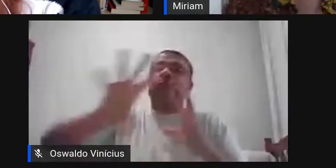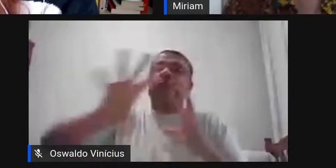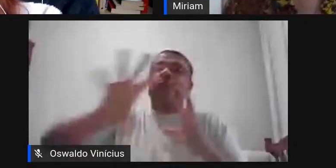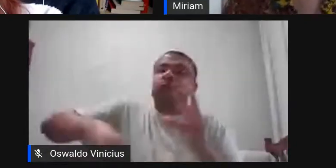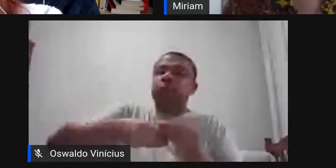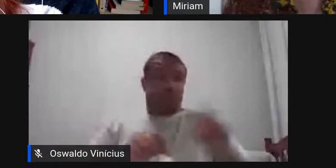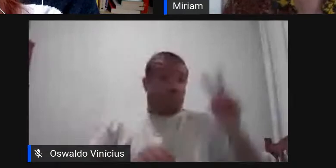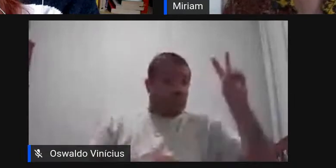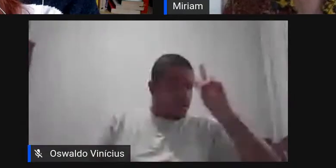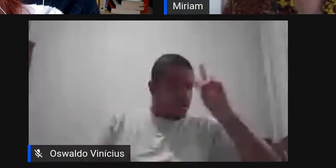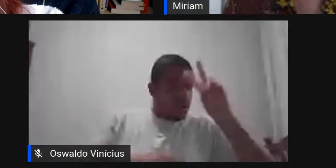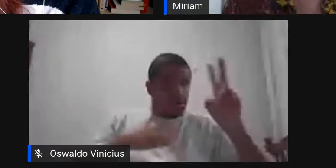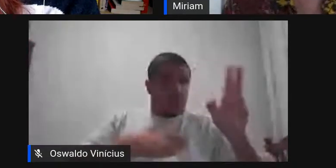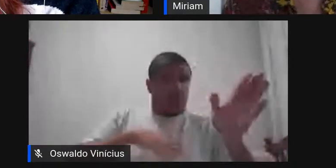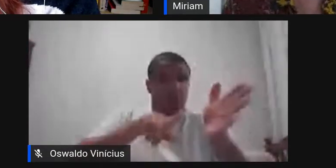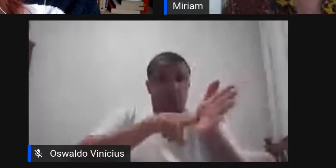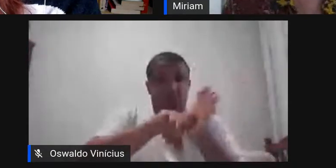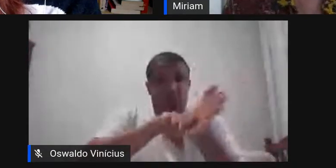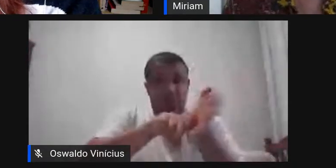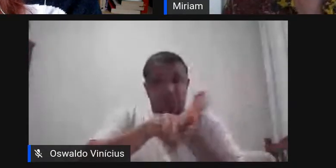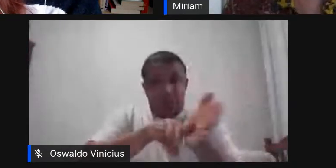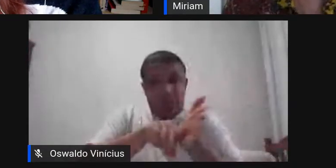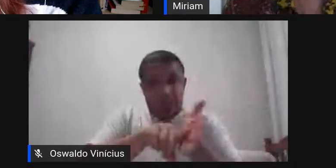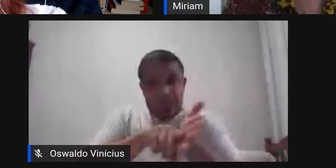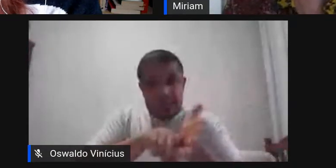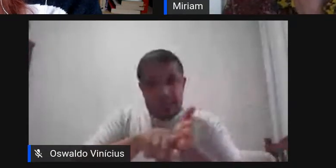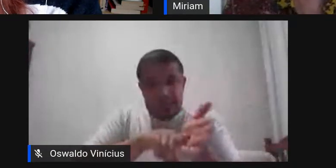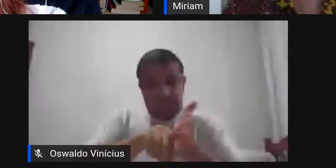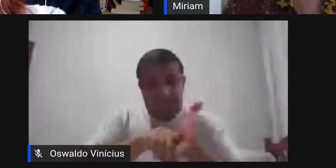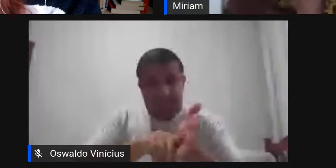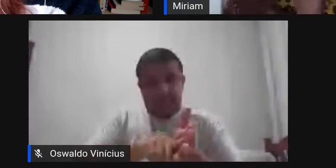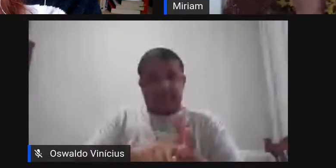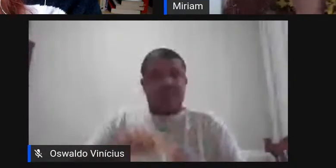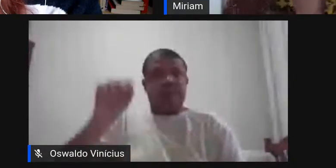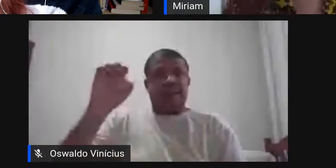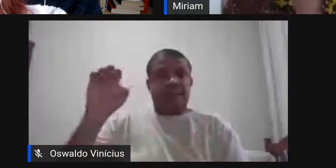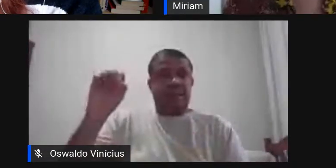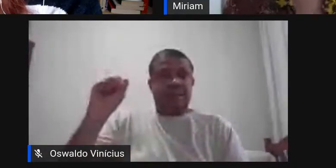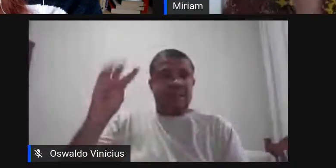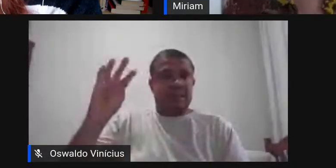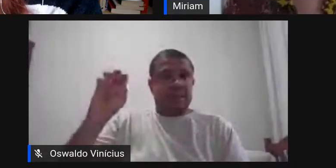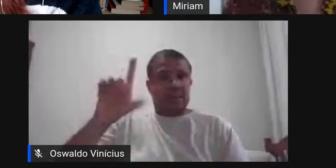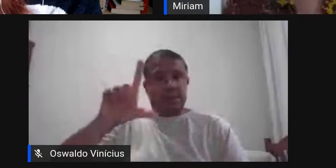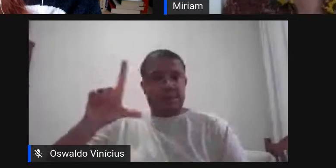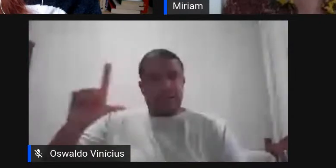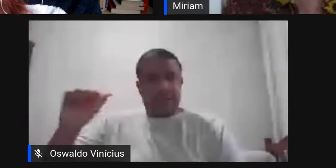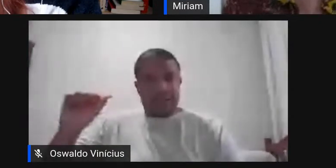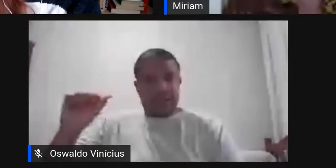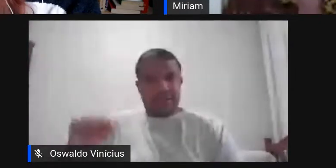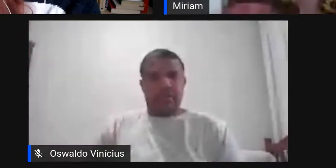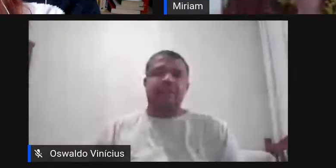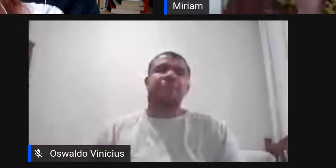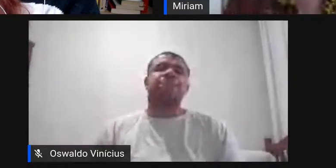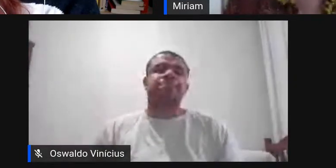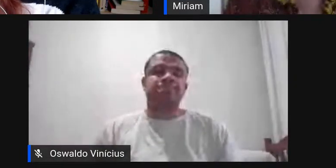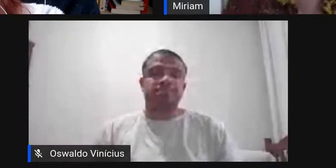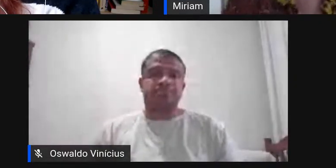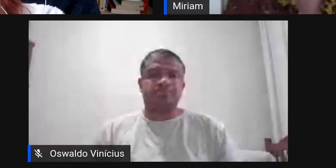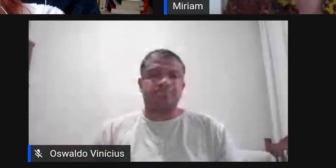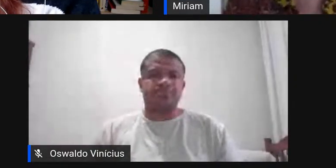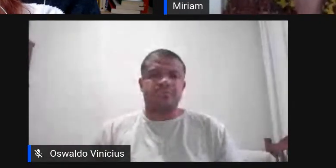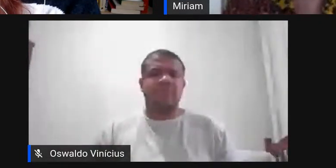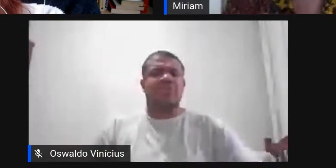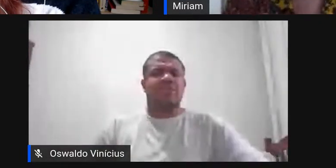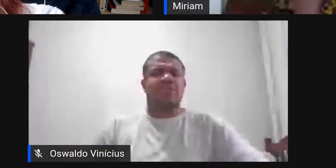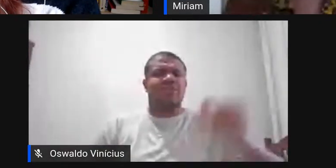pesquisa da minha orientanda Estela que ela pesquisa reescritos né de Jane Austen e assim Jane Austen gente